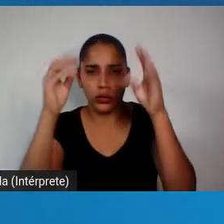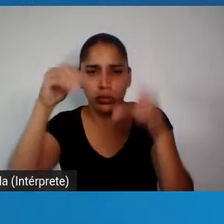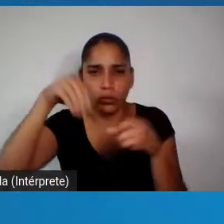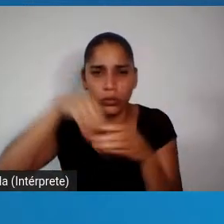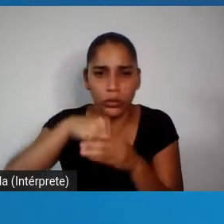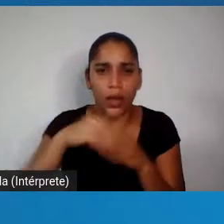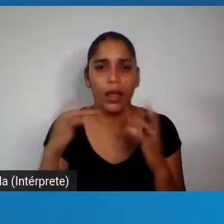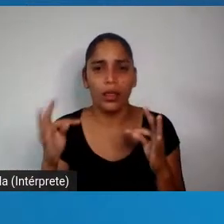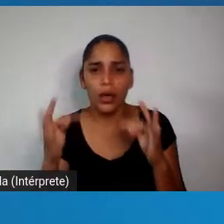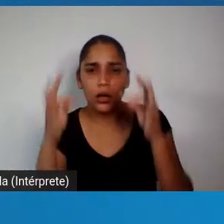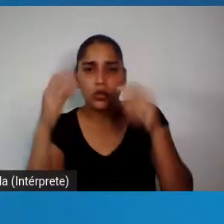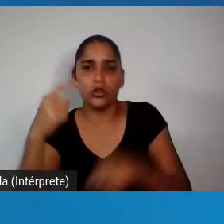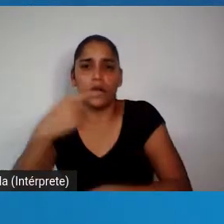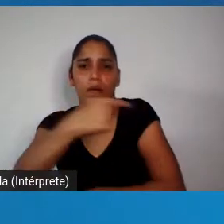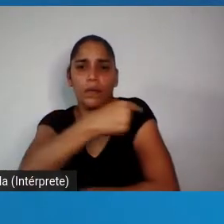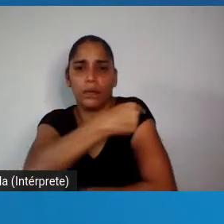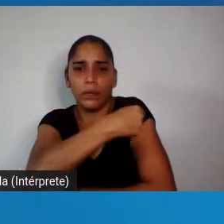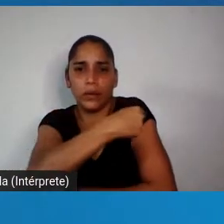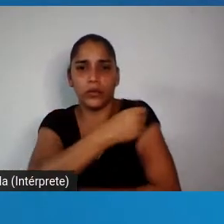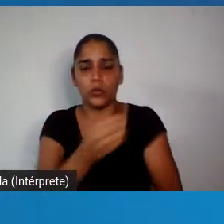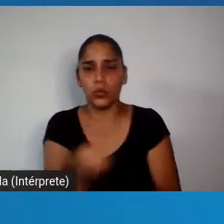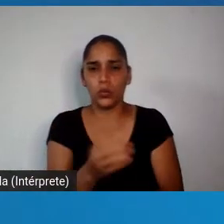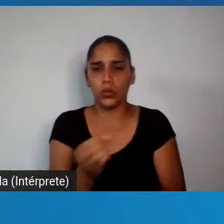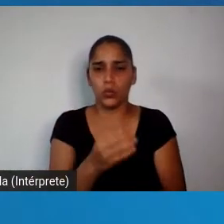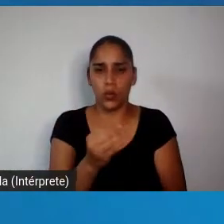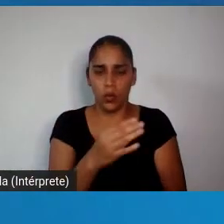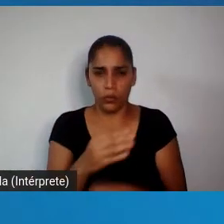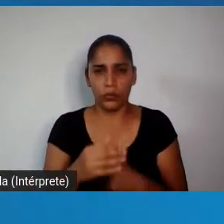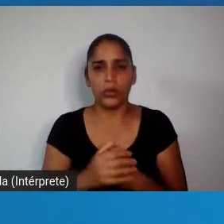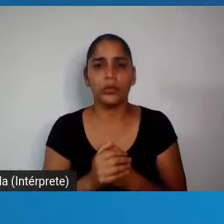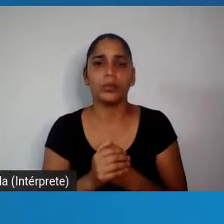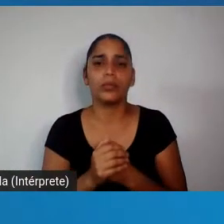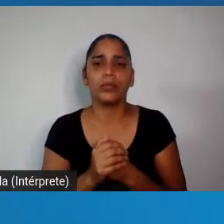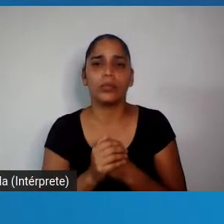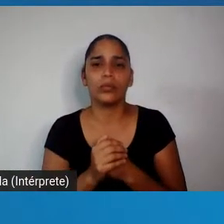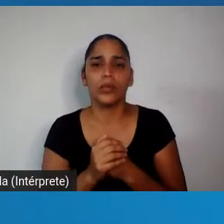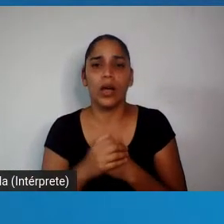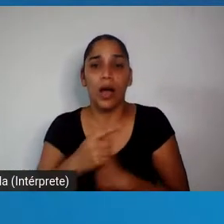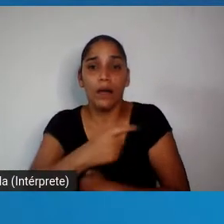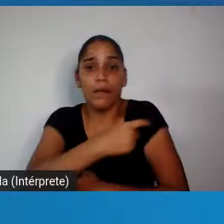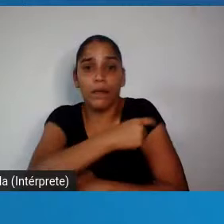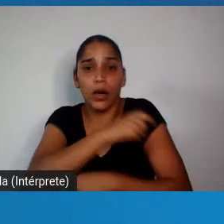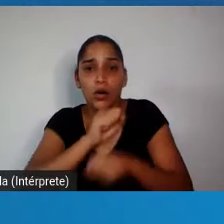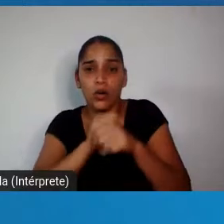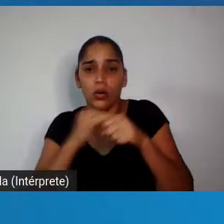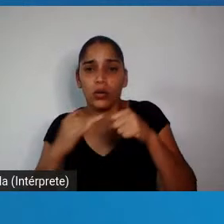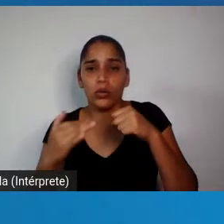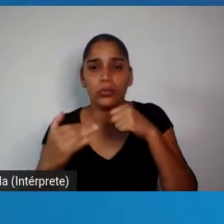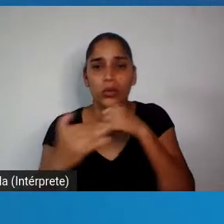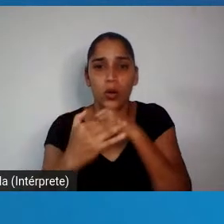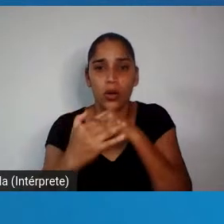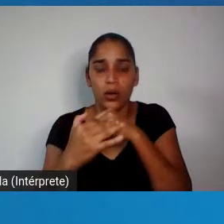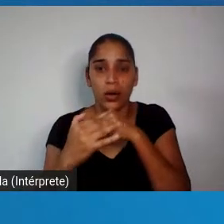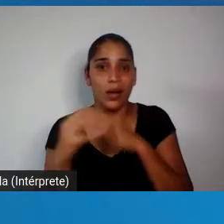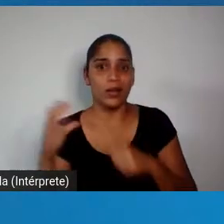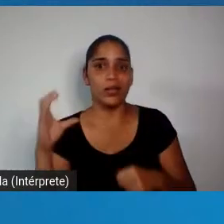tecnologias, as vacinas de última geração, gente, olha o dado, a vacina para Covid foi desenvolvida em menos de um ano,